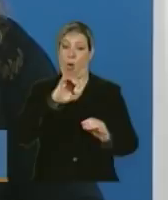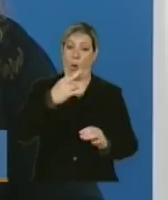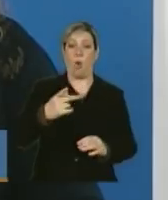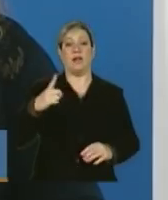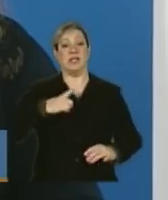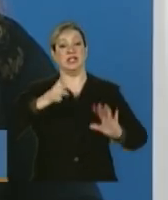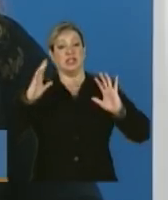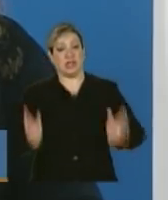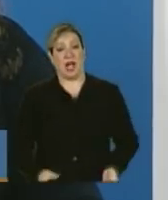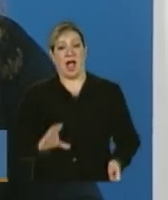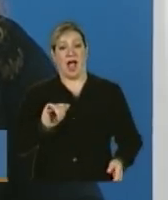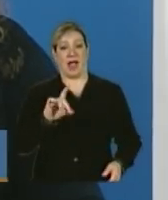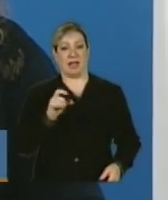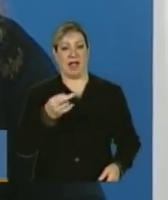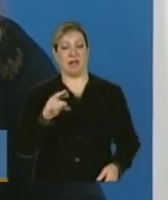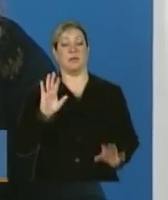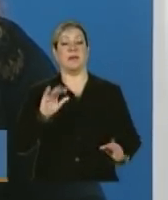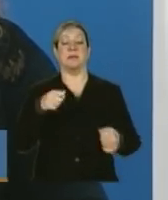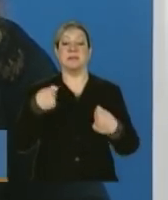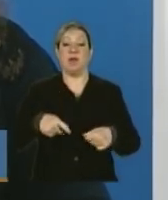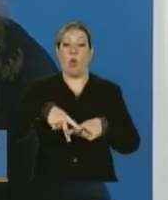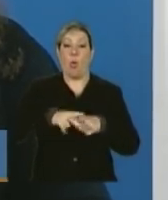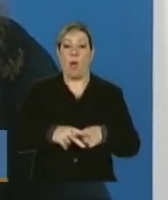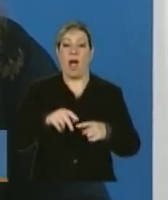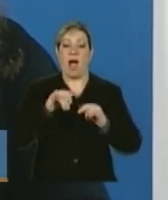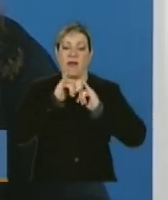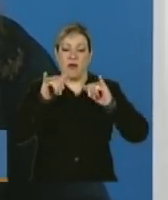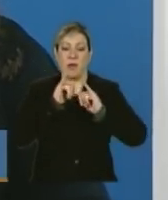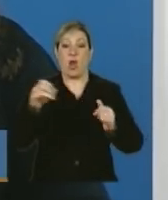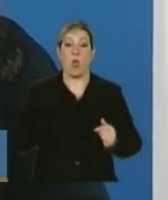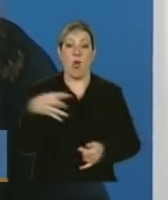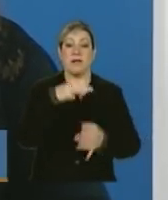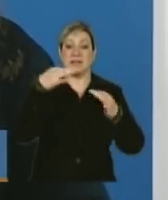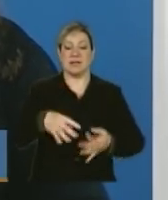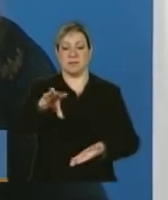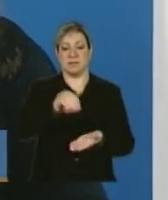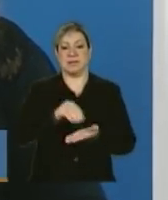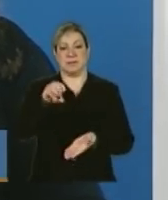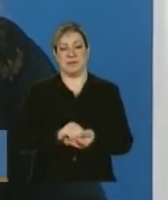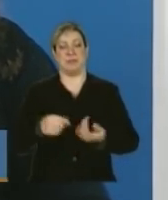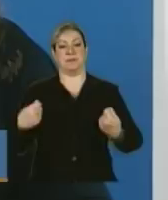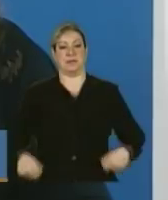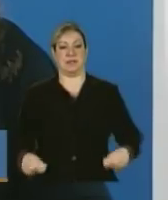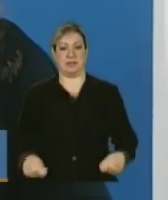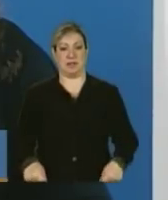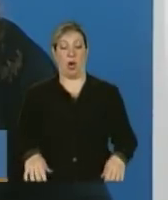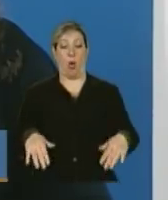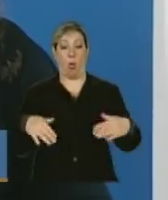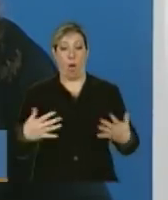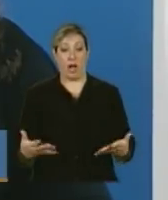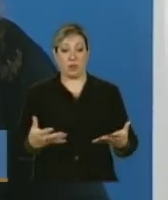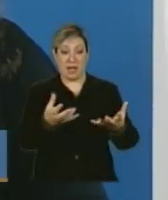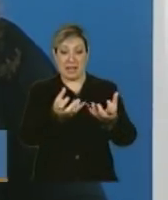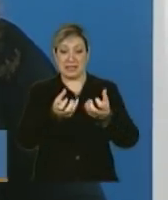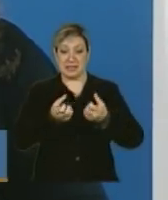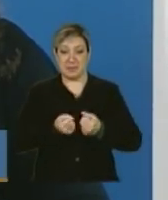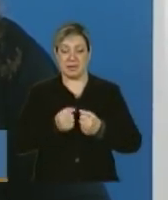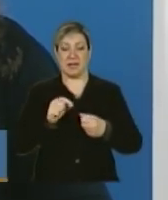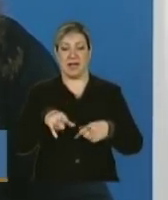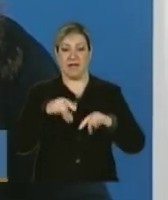estejam com cadastro desatualizado. Então, o primeiro passo do gestor municipal, na verdade, é, ao receber as informações do parceiro,